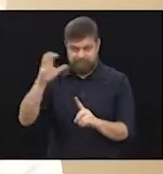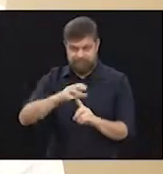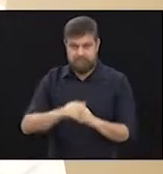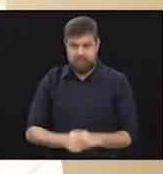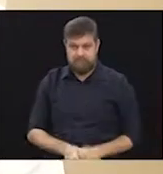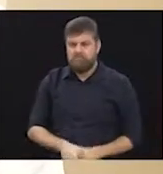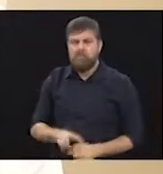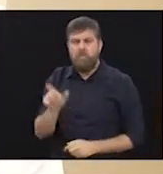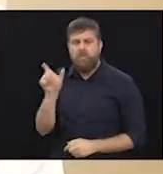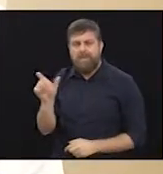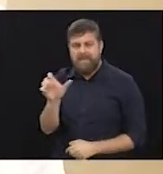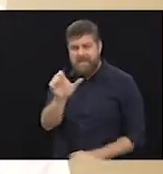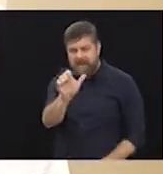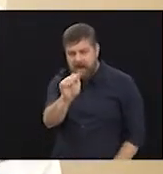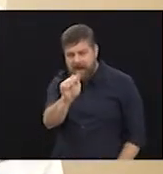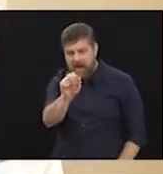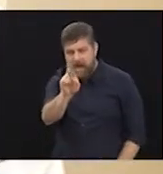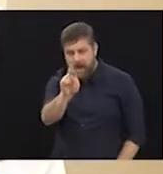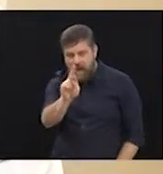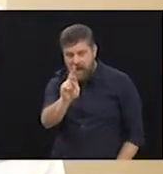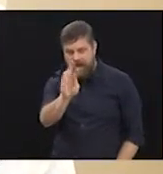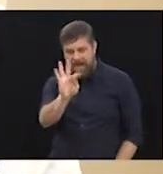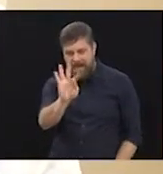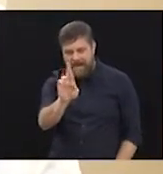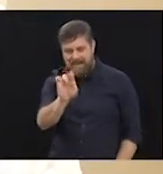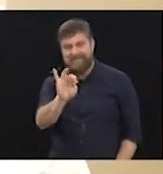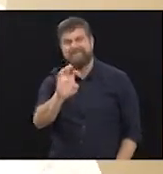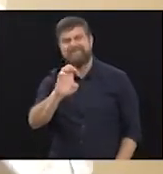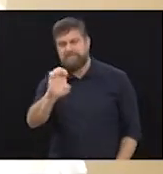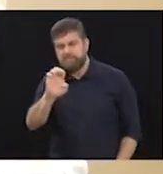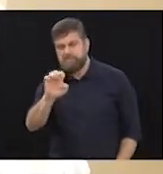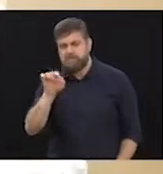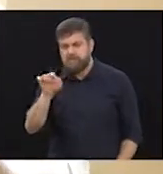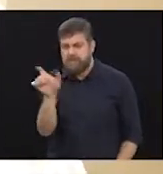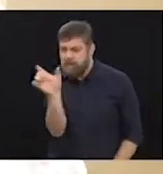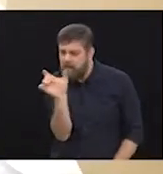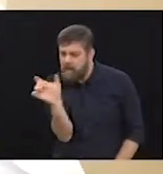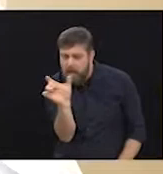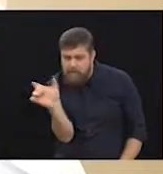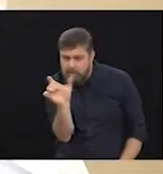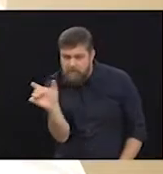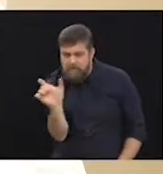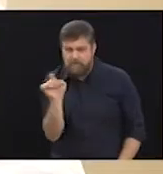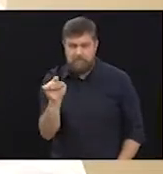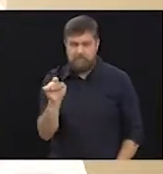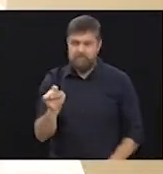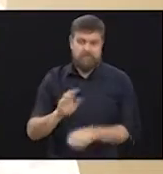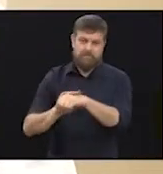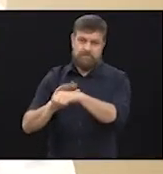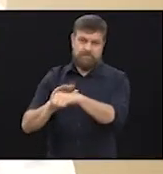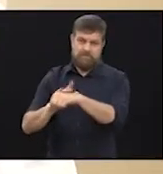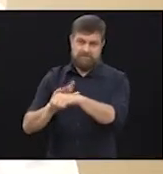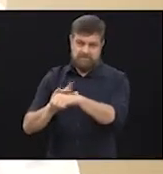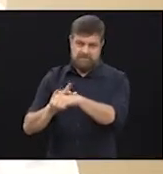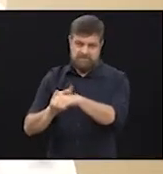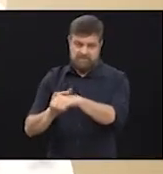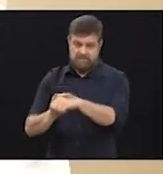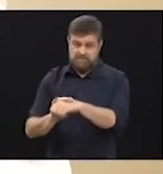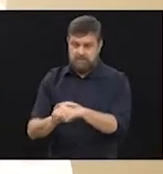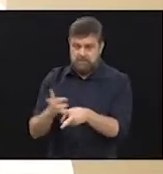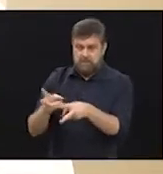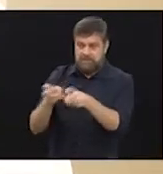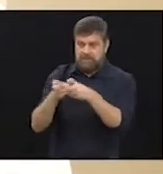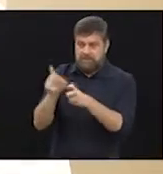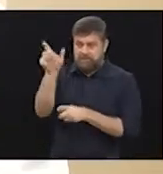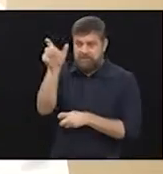artrite. O que é é a artrite? A artrite em si, ela pura, esse nomezinho puro, não é uma doença. Ele é